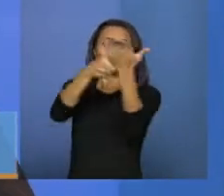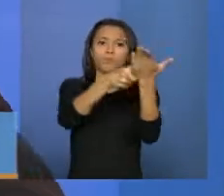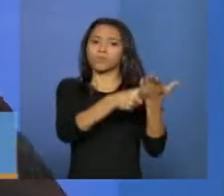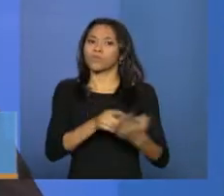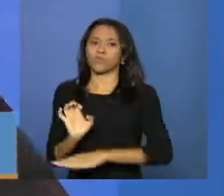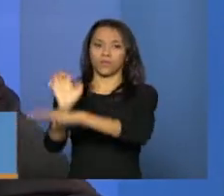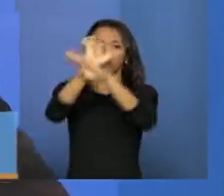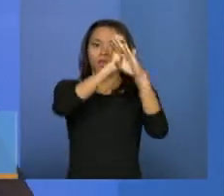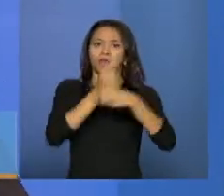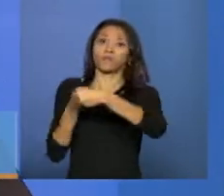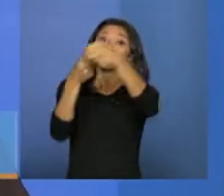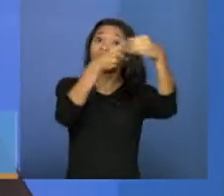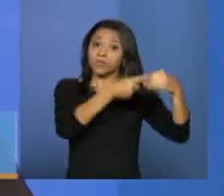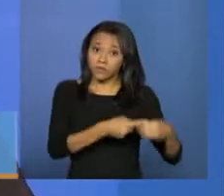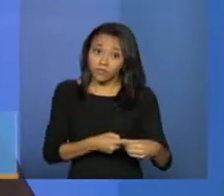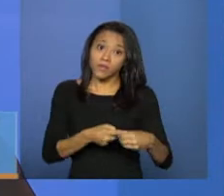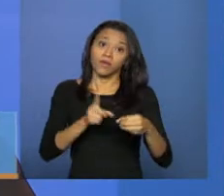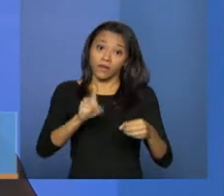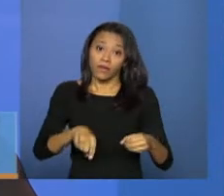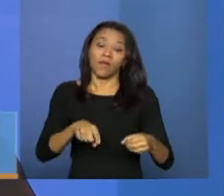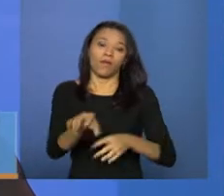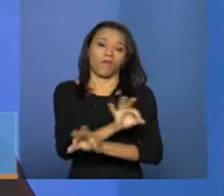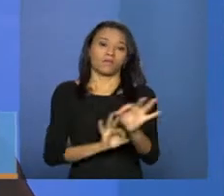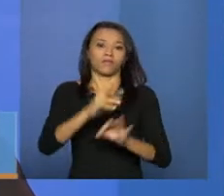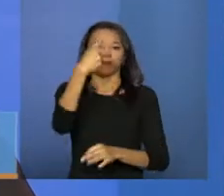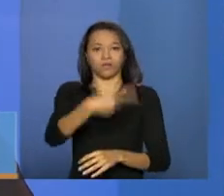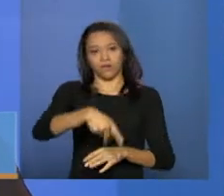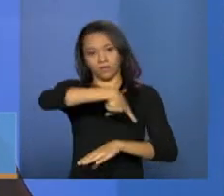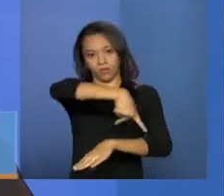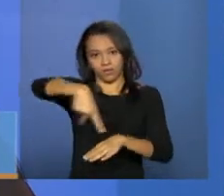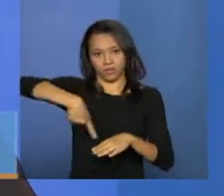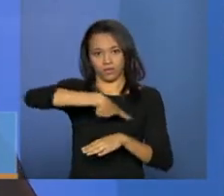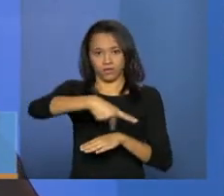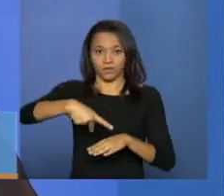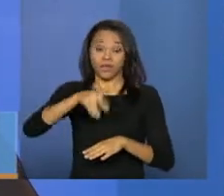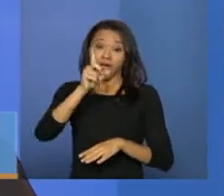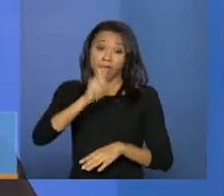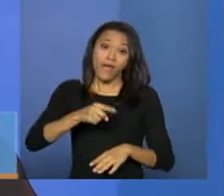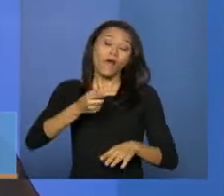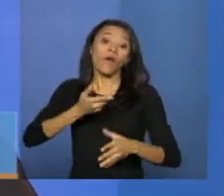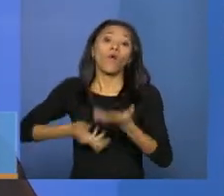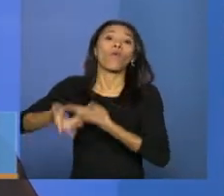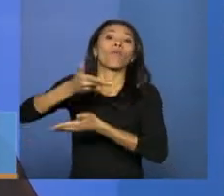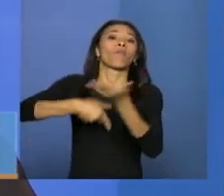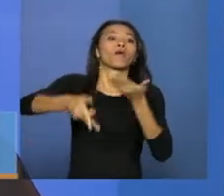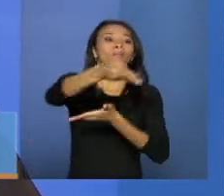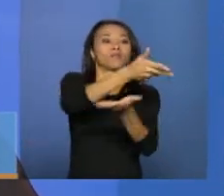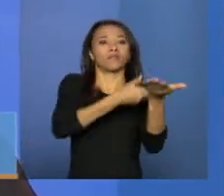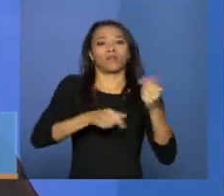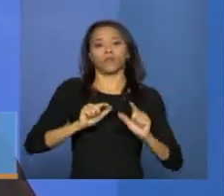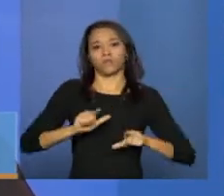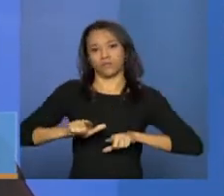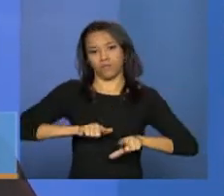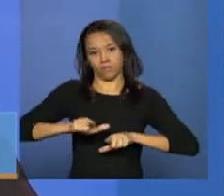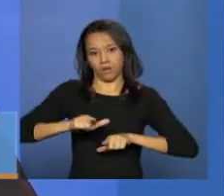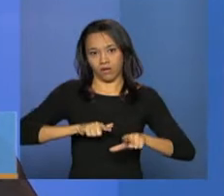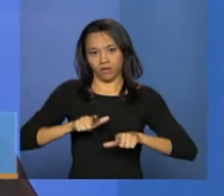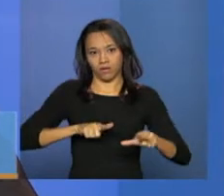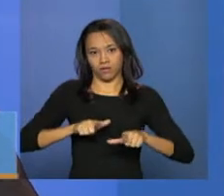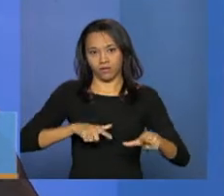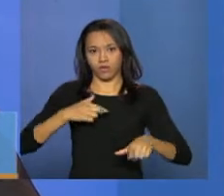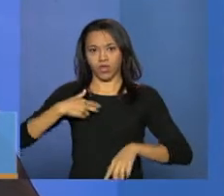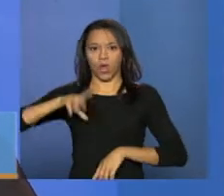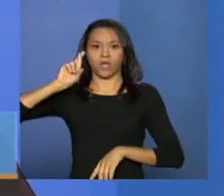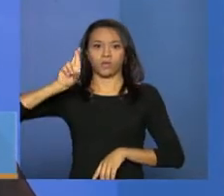que é constituído no nosso país. Então, temos uma gestão que é compartilhada na assistência social. Isso é uma questão importante.